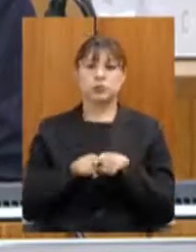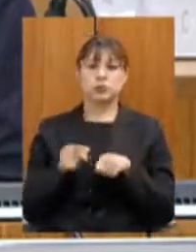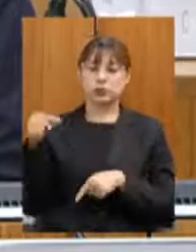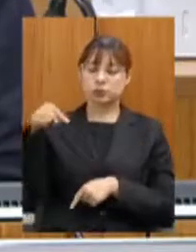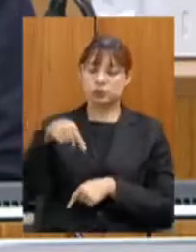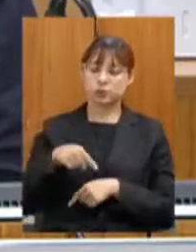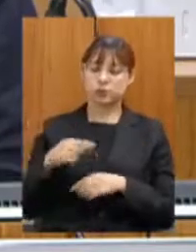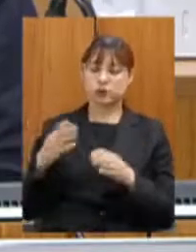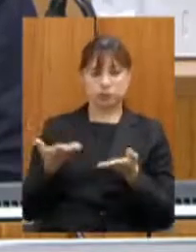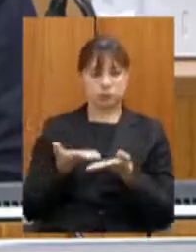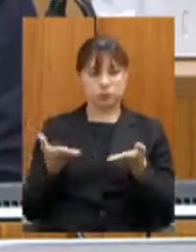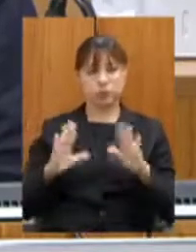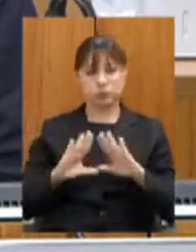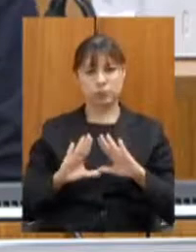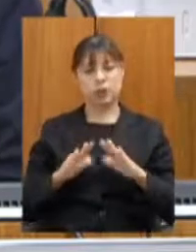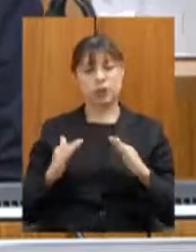Povo,